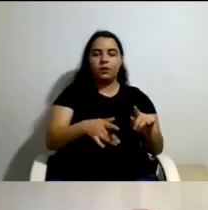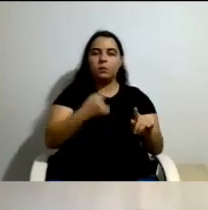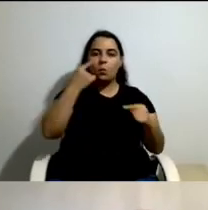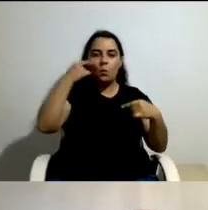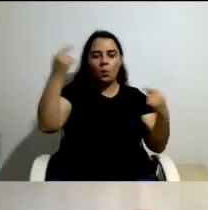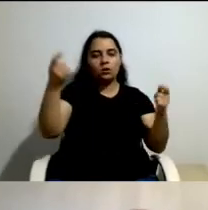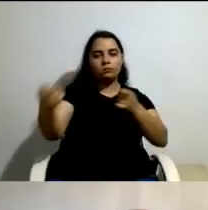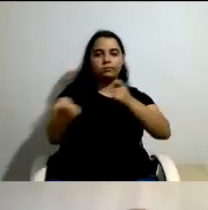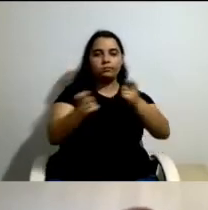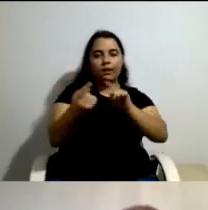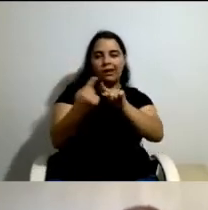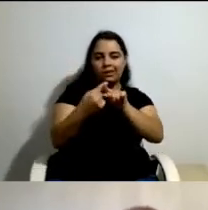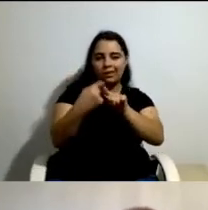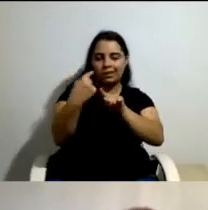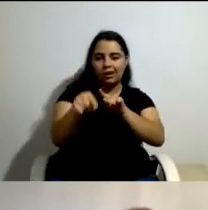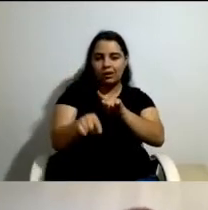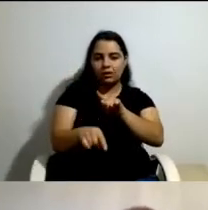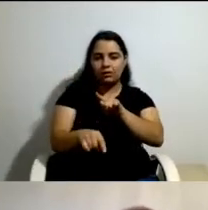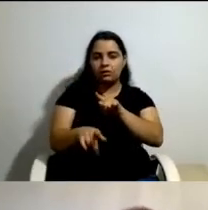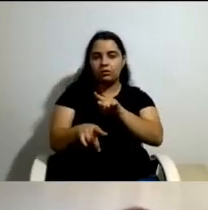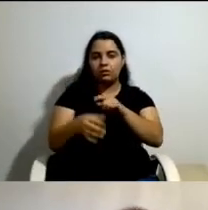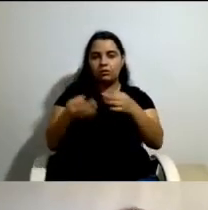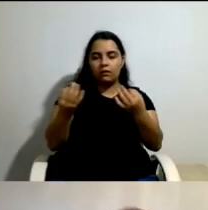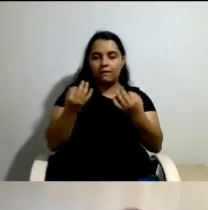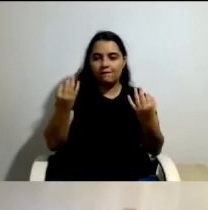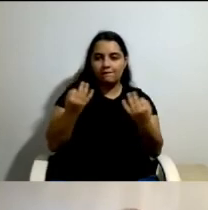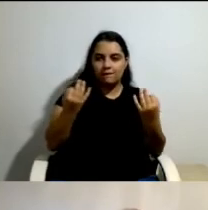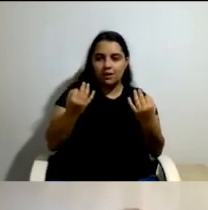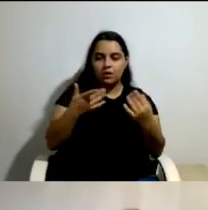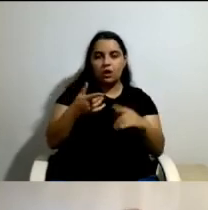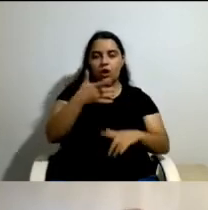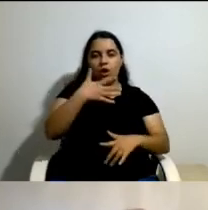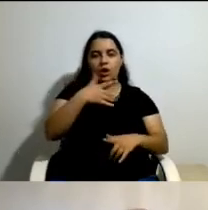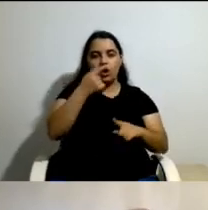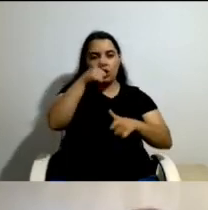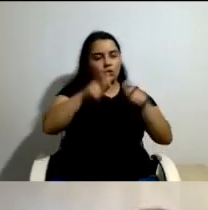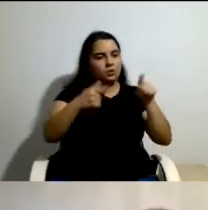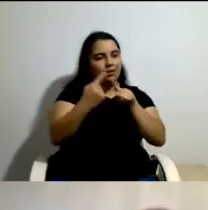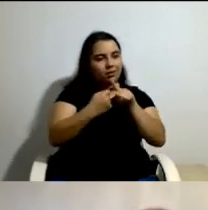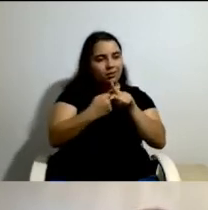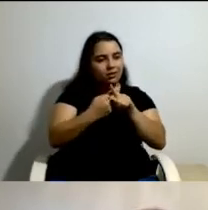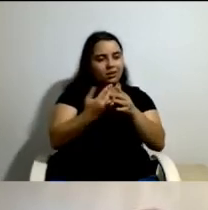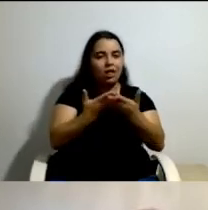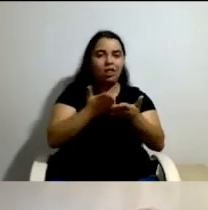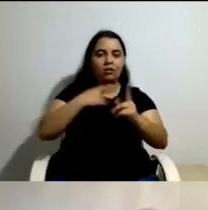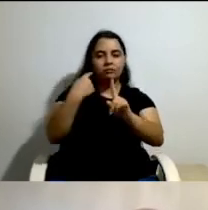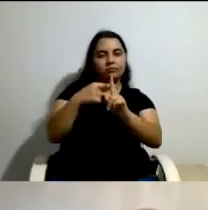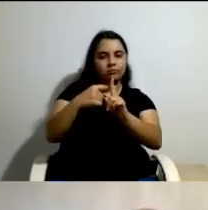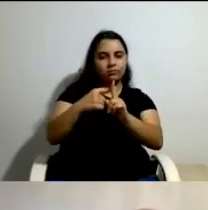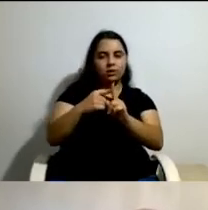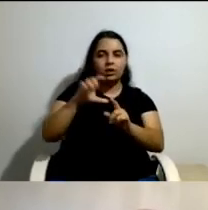está efetivamente a ser produtivo também para as pessoas. Este segundo painel